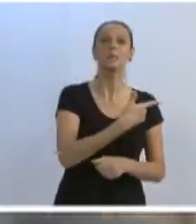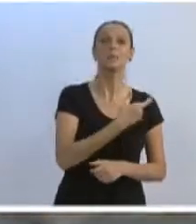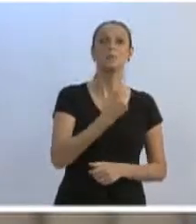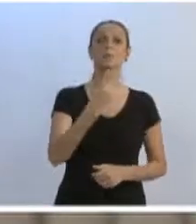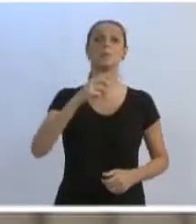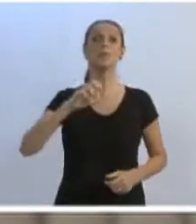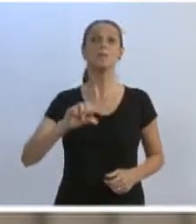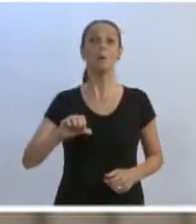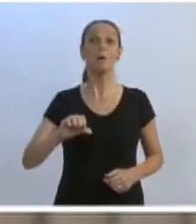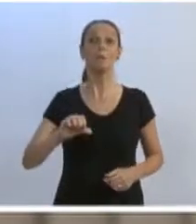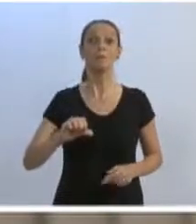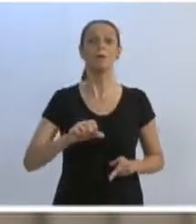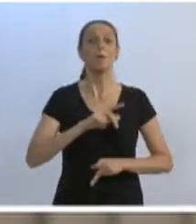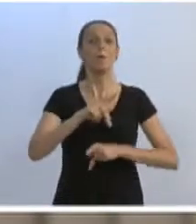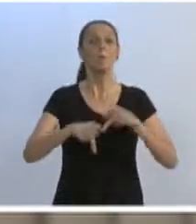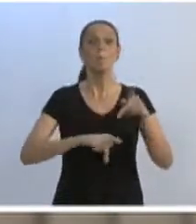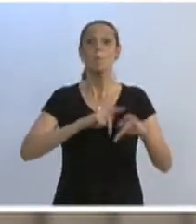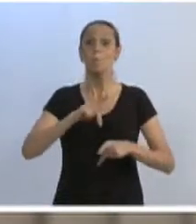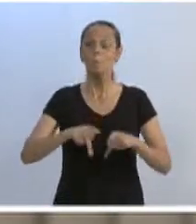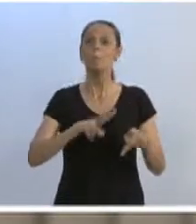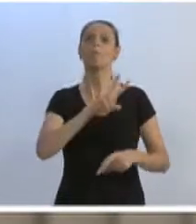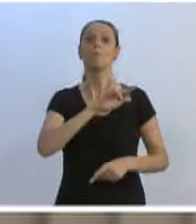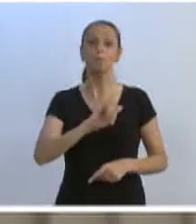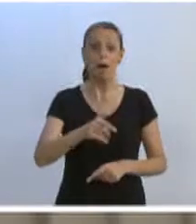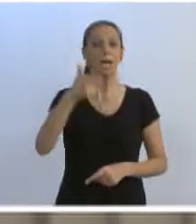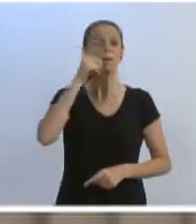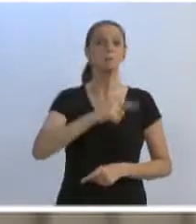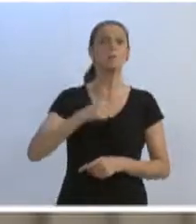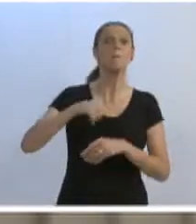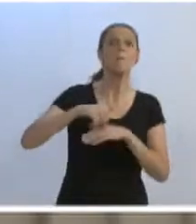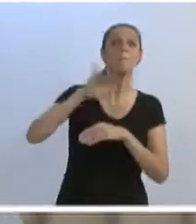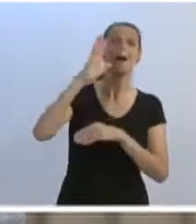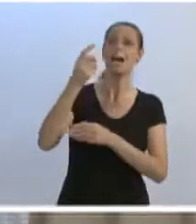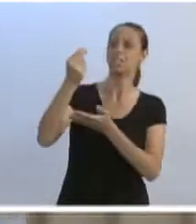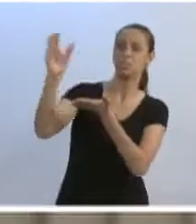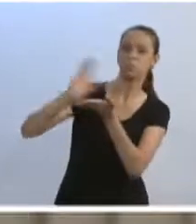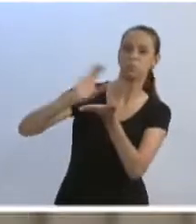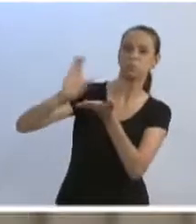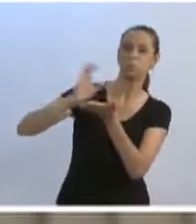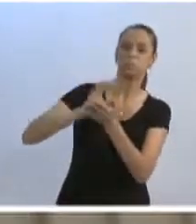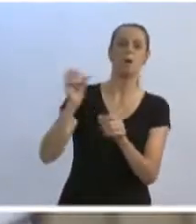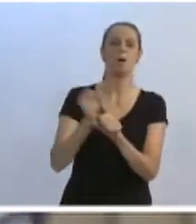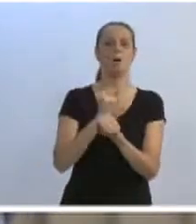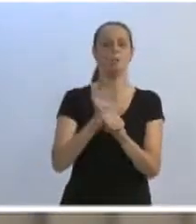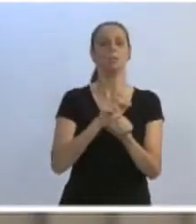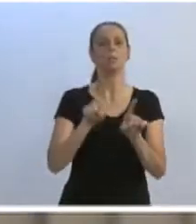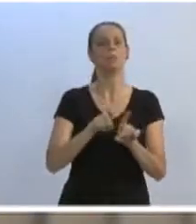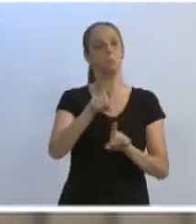população, como vai receber recursos e obras. Mas parabéns por esse tema.